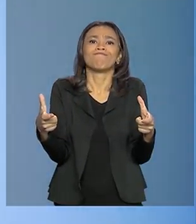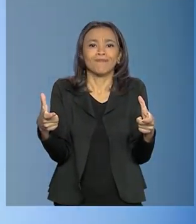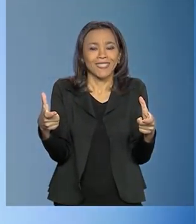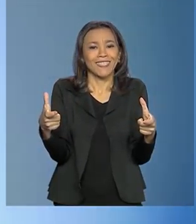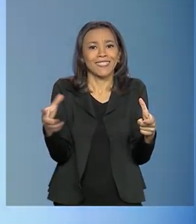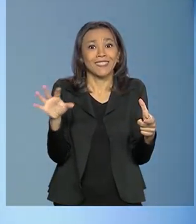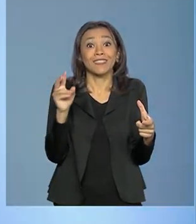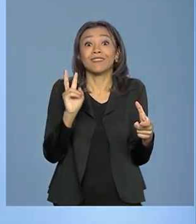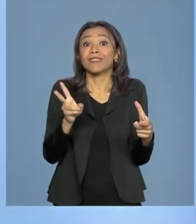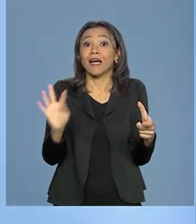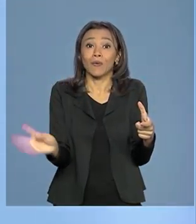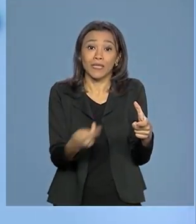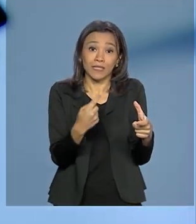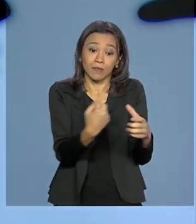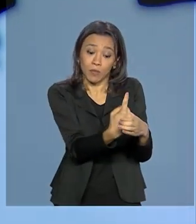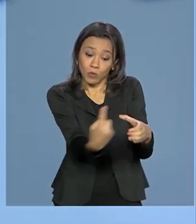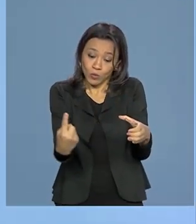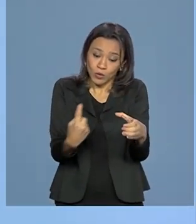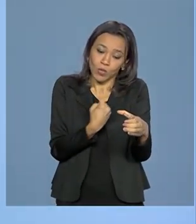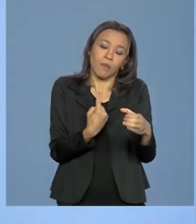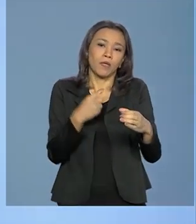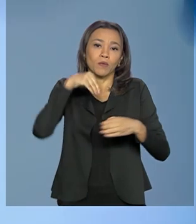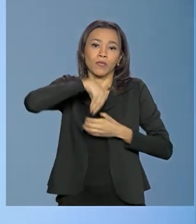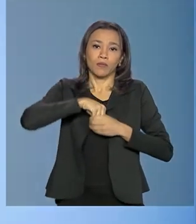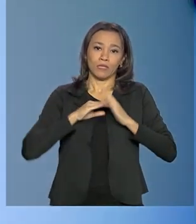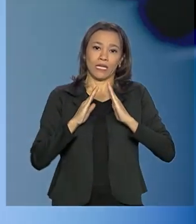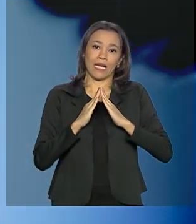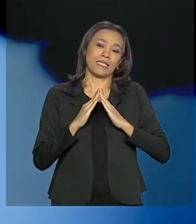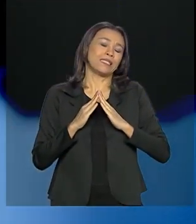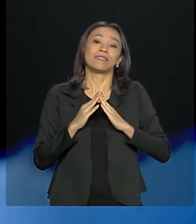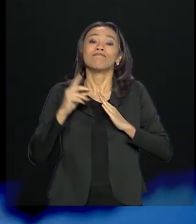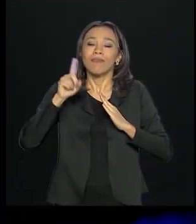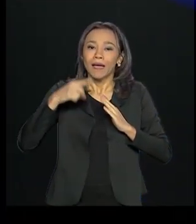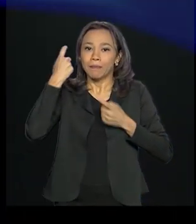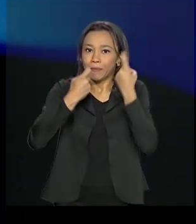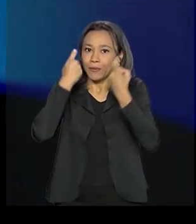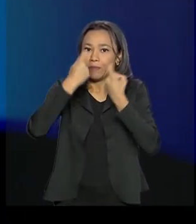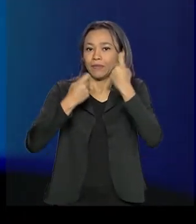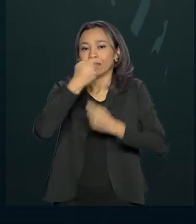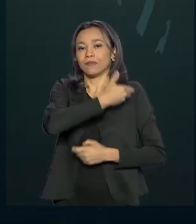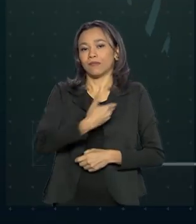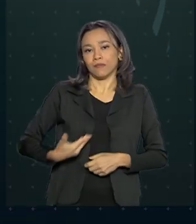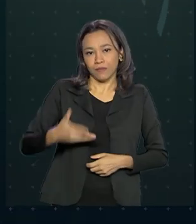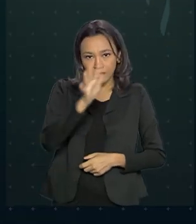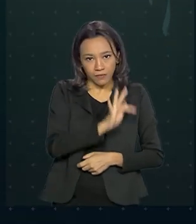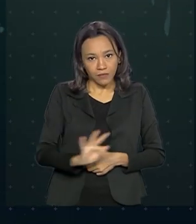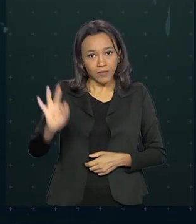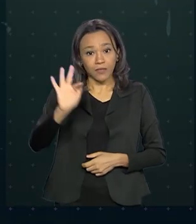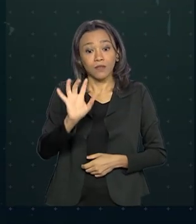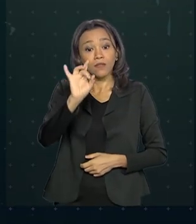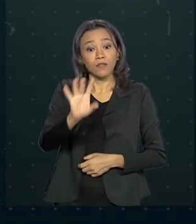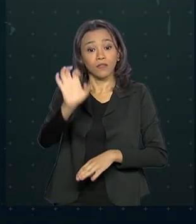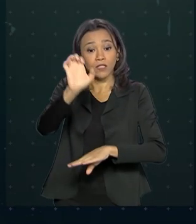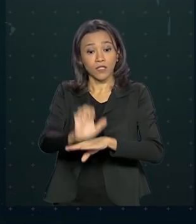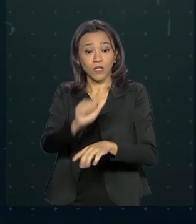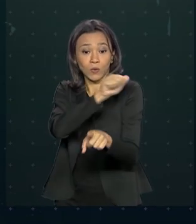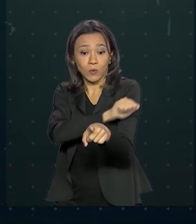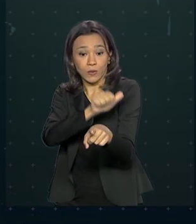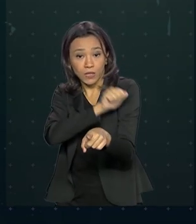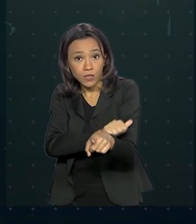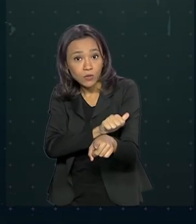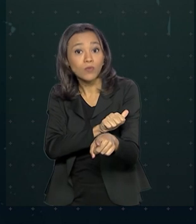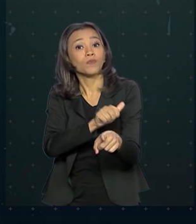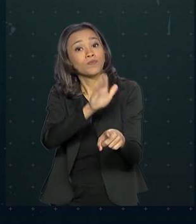estão passando pelo isolamento juntos é uma das preocupações do governo federal. Apenas no Rio de Janeiro, que já